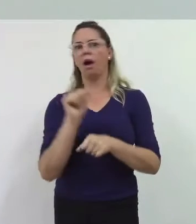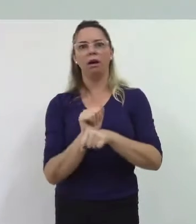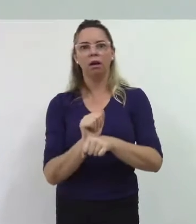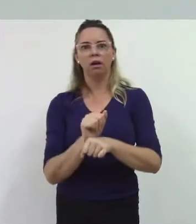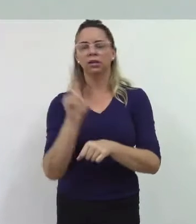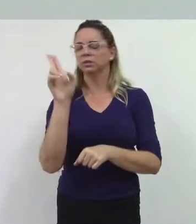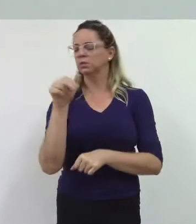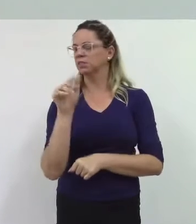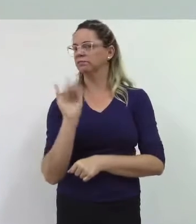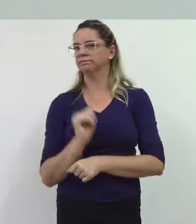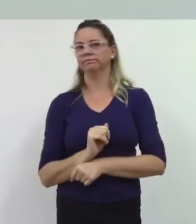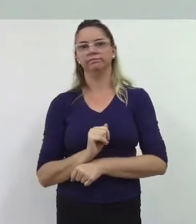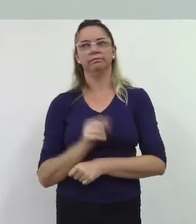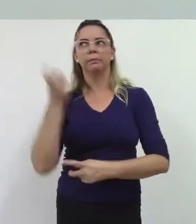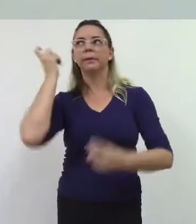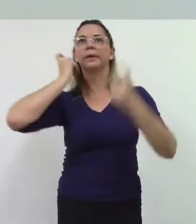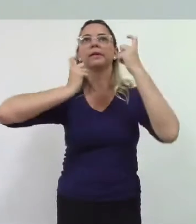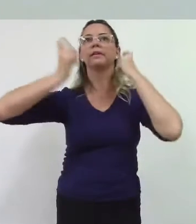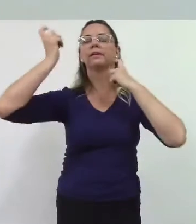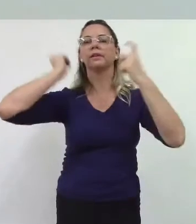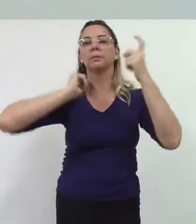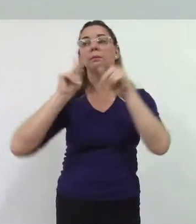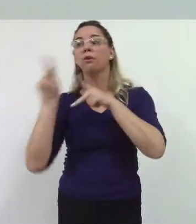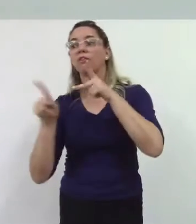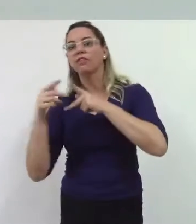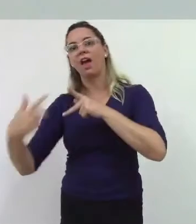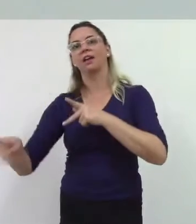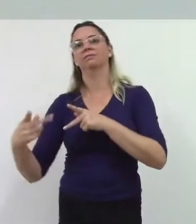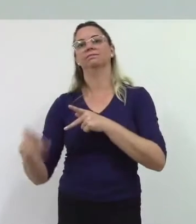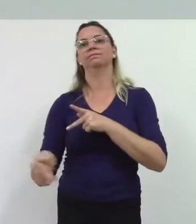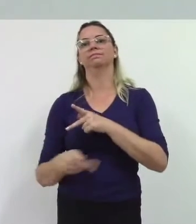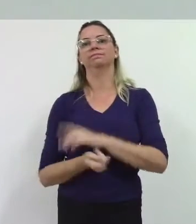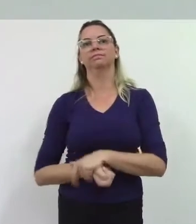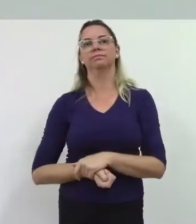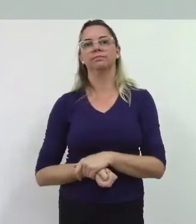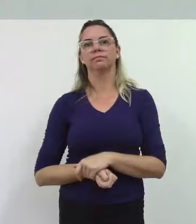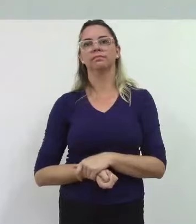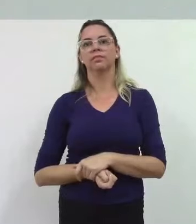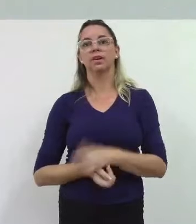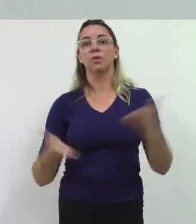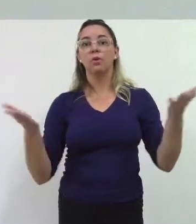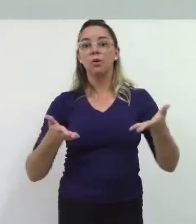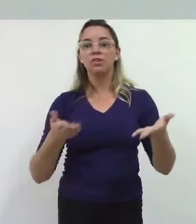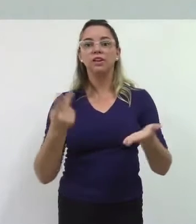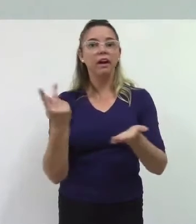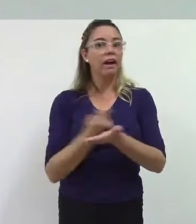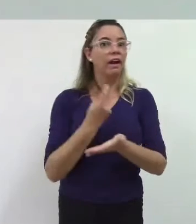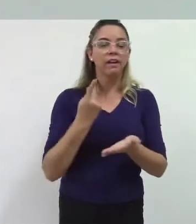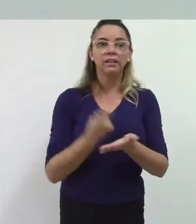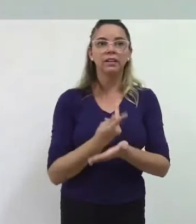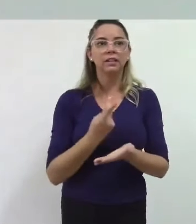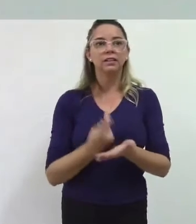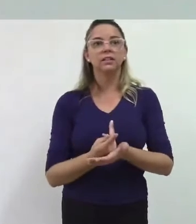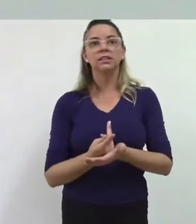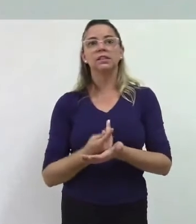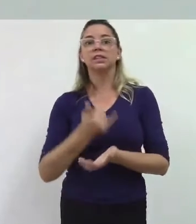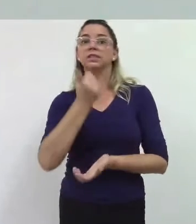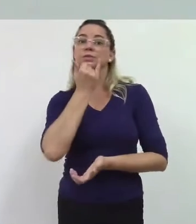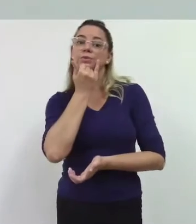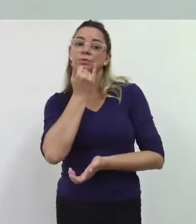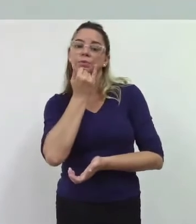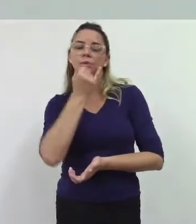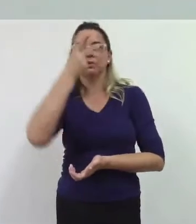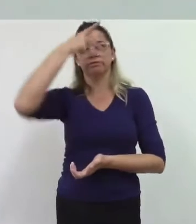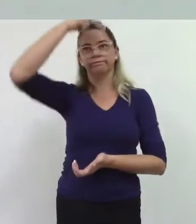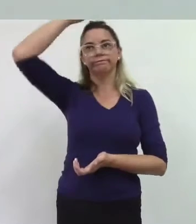preocupado com o povo de Espírito Santo como faz hoje de uma forma errada me desculpe vereador Pachequinho